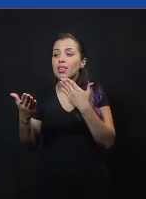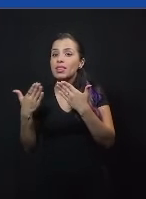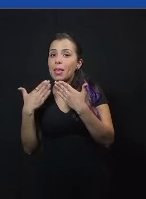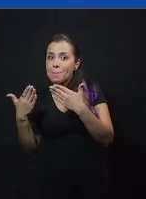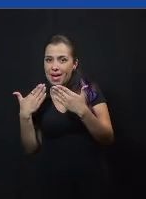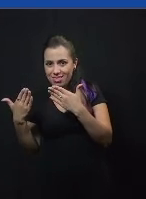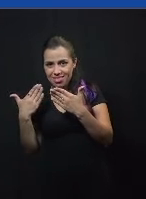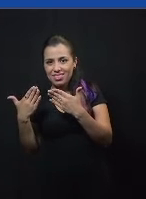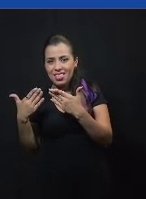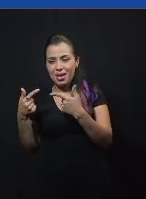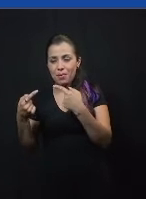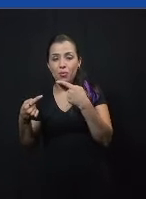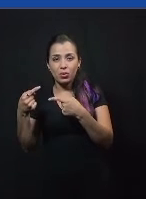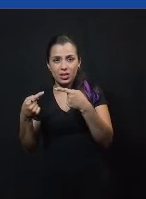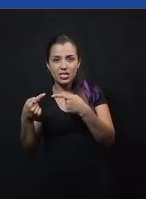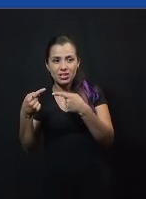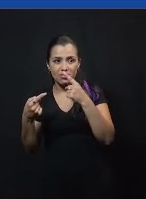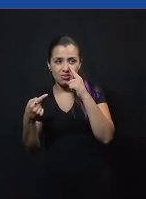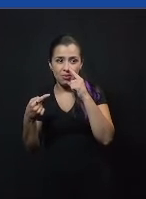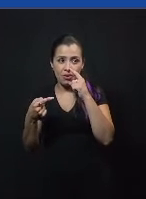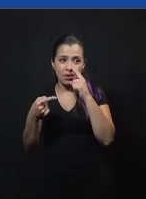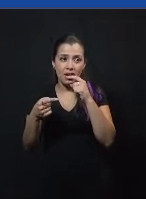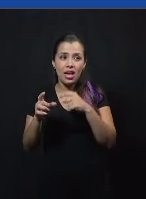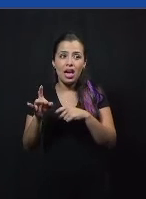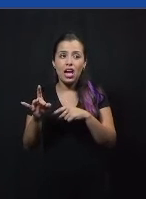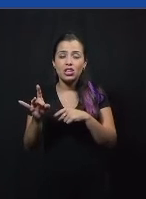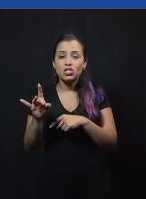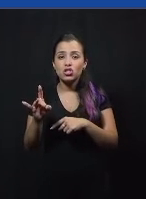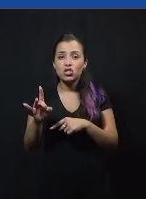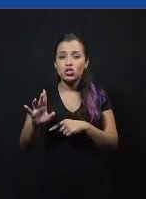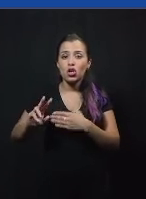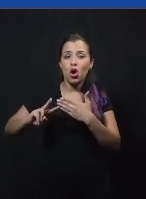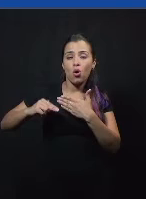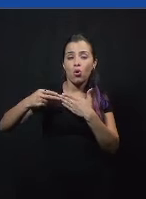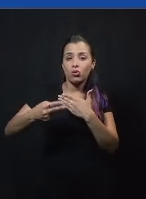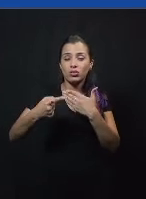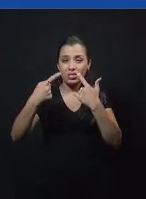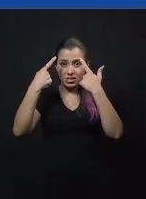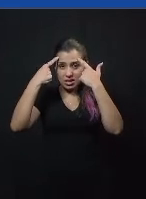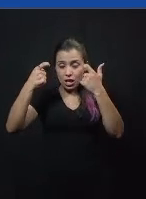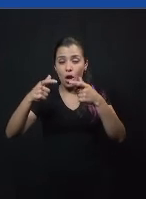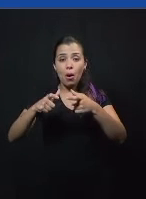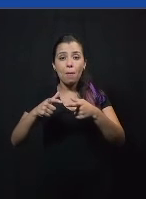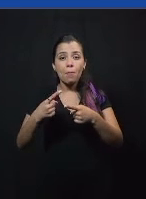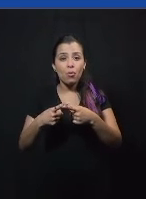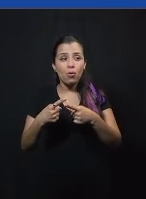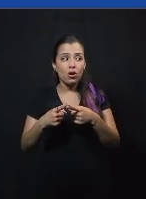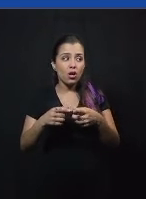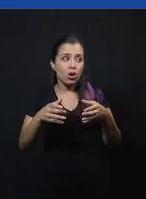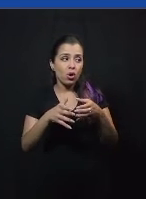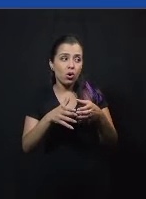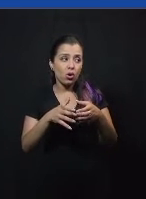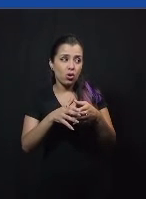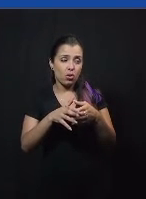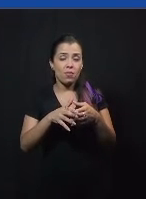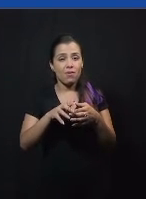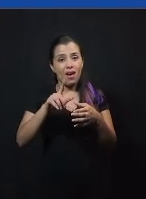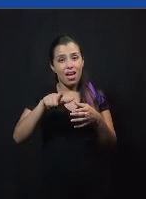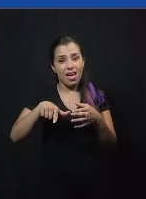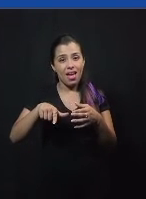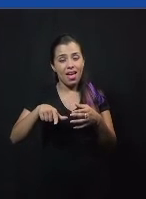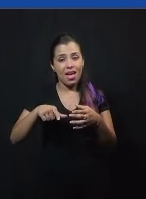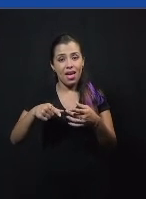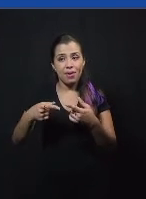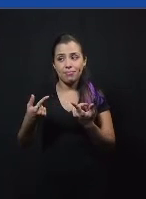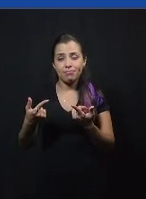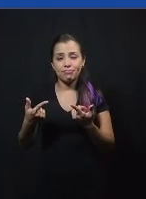opostos, ele gera a polarização. Justamente porque esse debate é retroalimentado por esse viés de confirmação